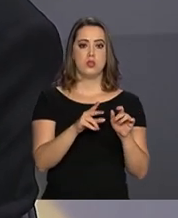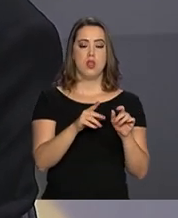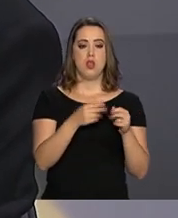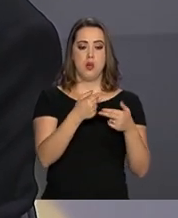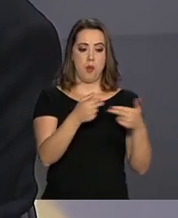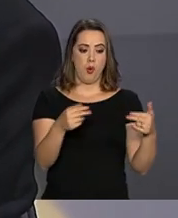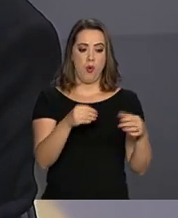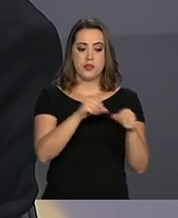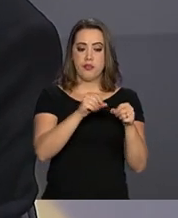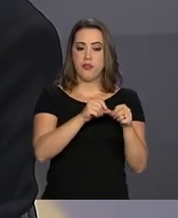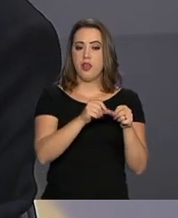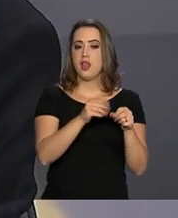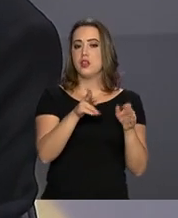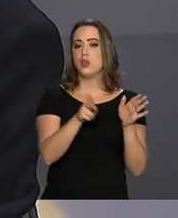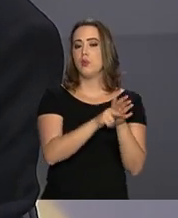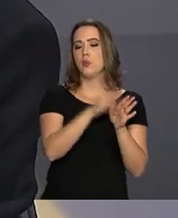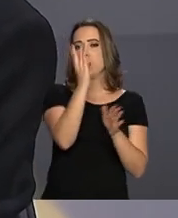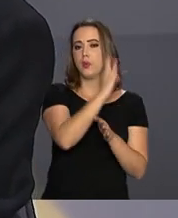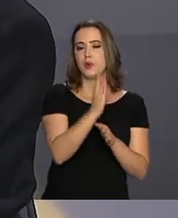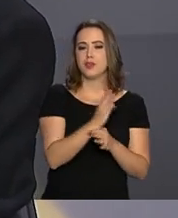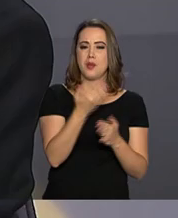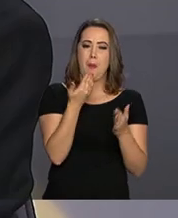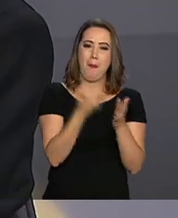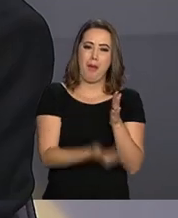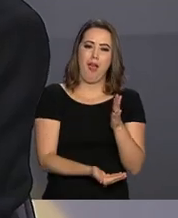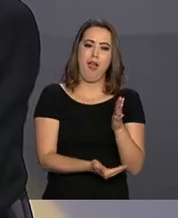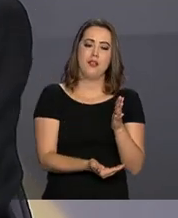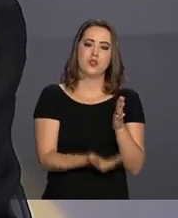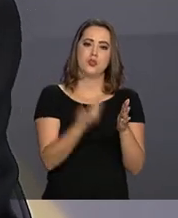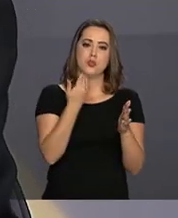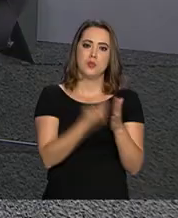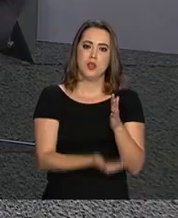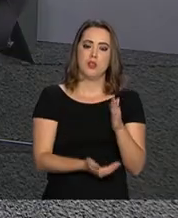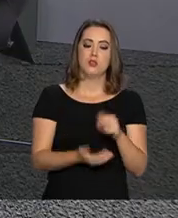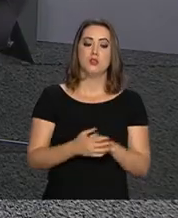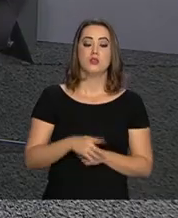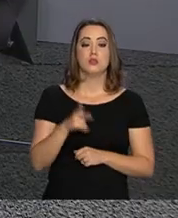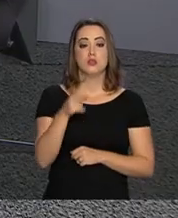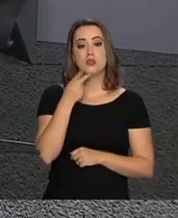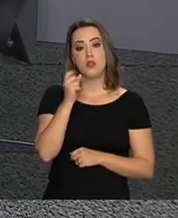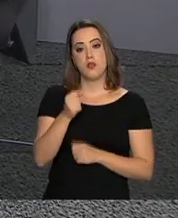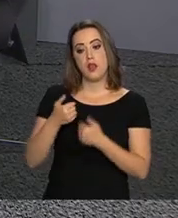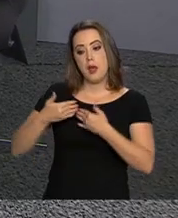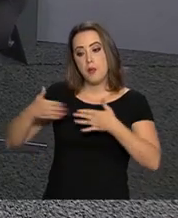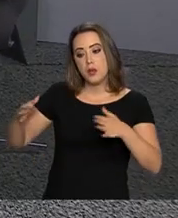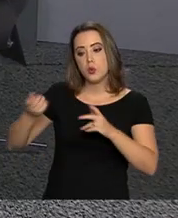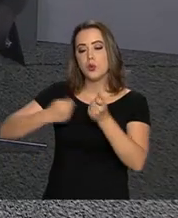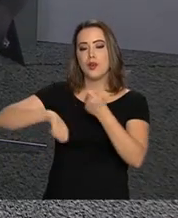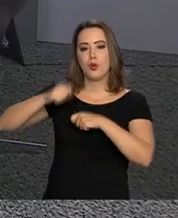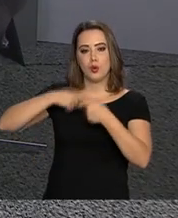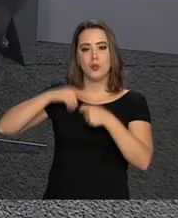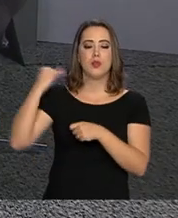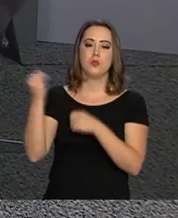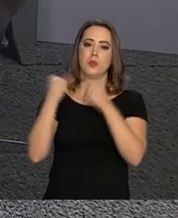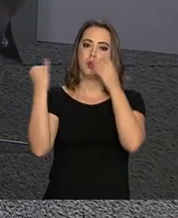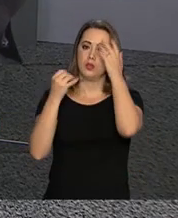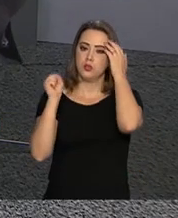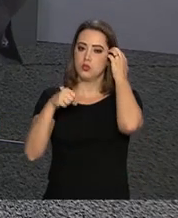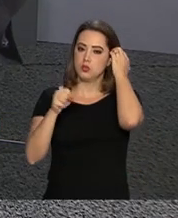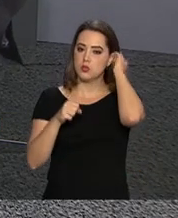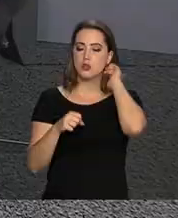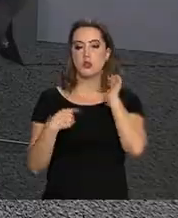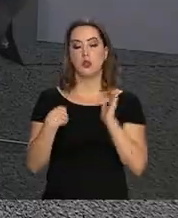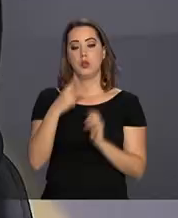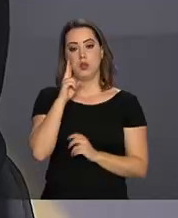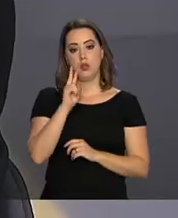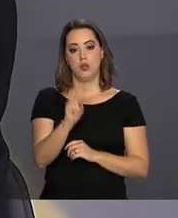o produtor brasileiro, ele perde produtividade, ele perde... econômica, ela... importante para isso. Eu vejo